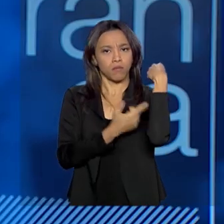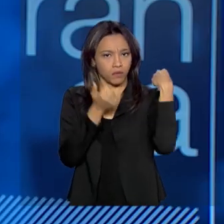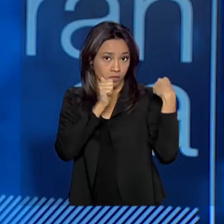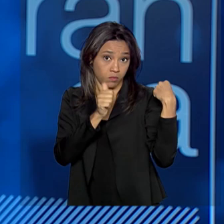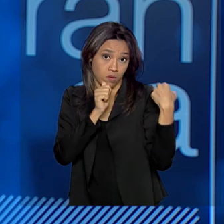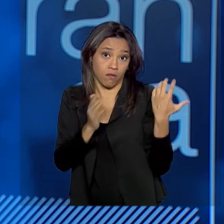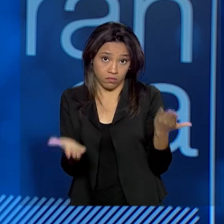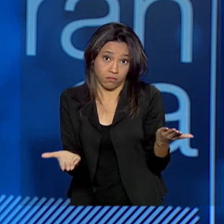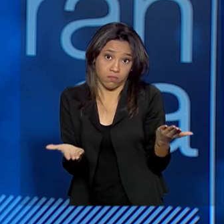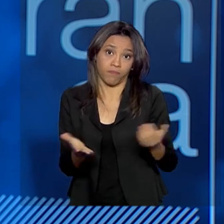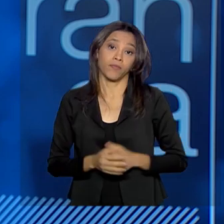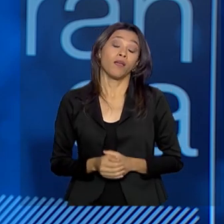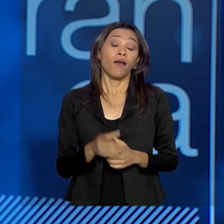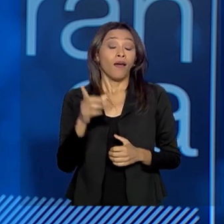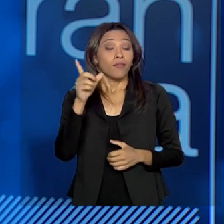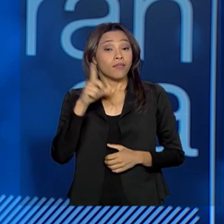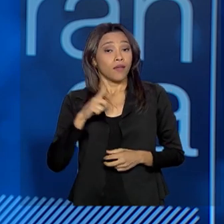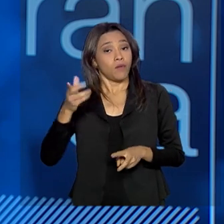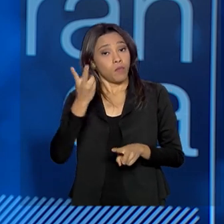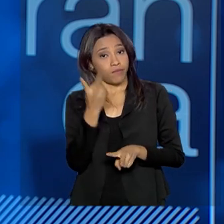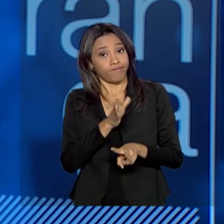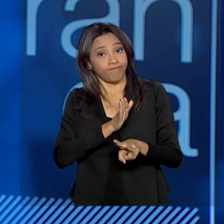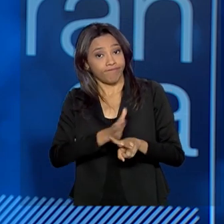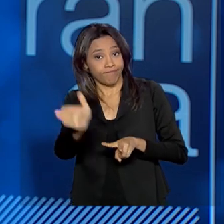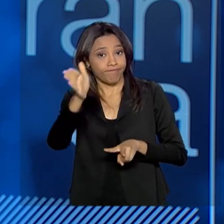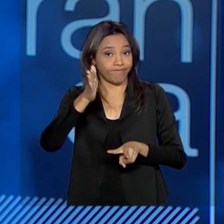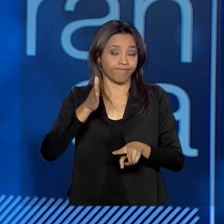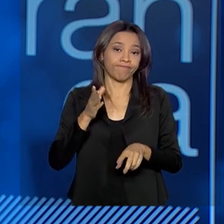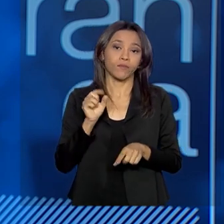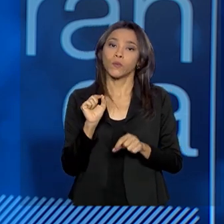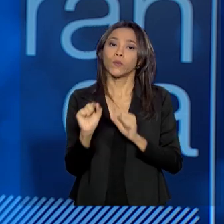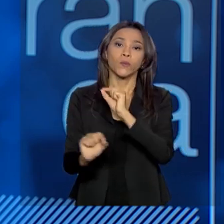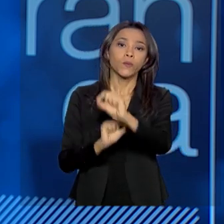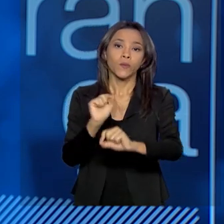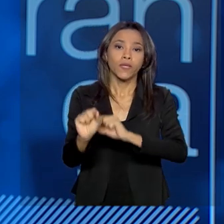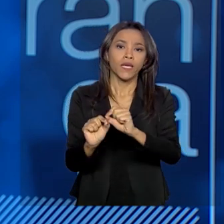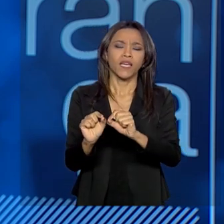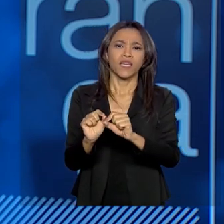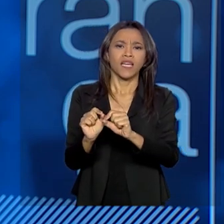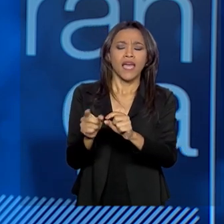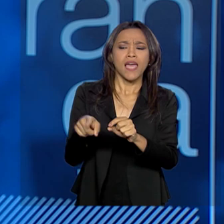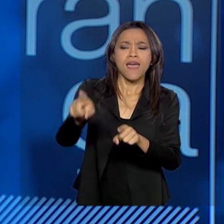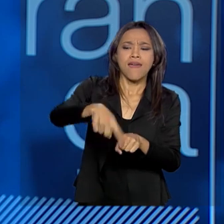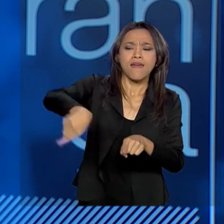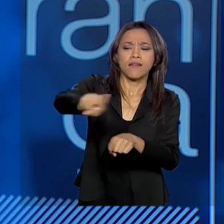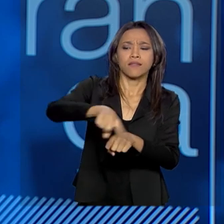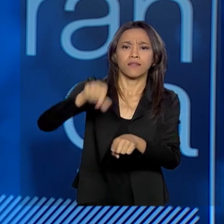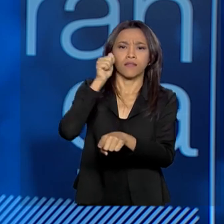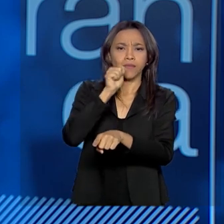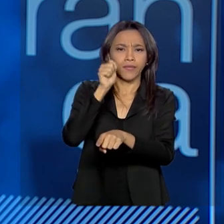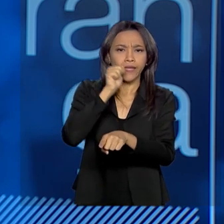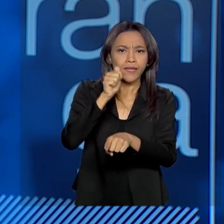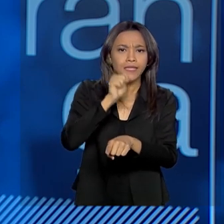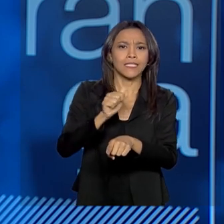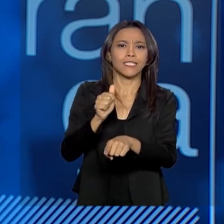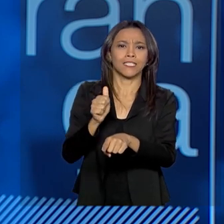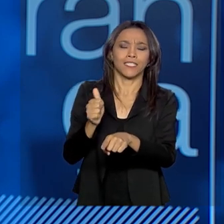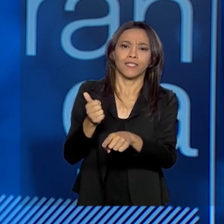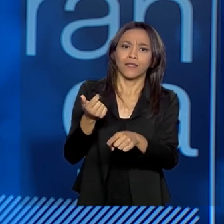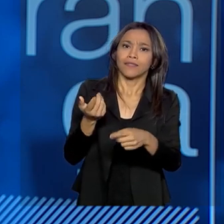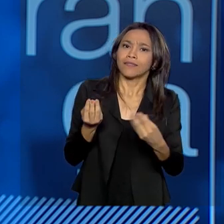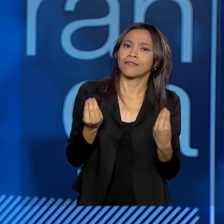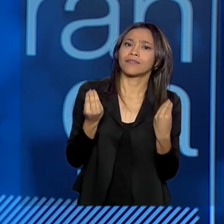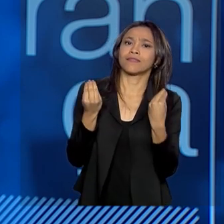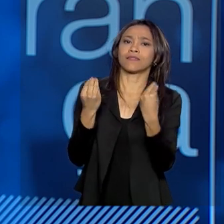também bastante importante é realmente tirar essa parcela feminina, conseguir gerar